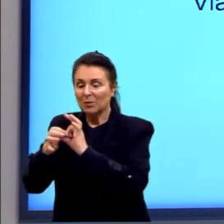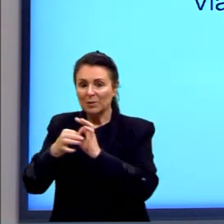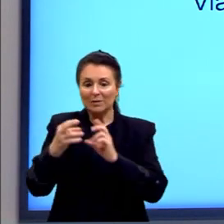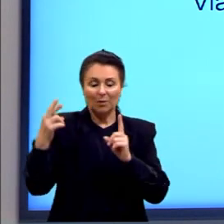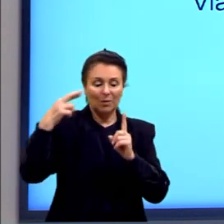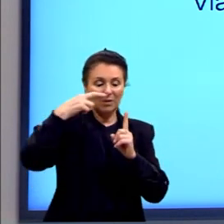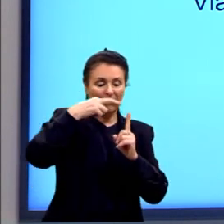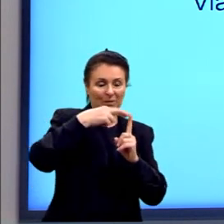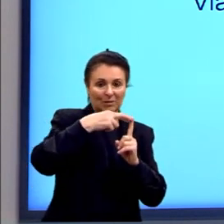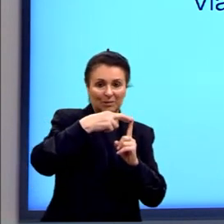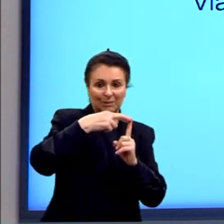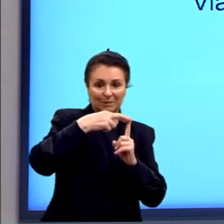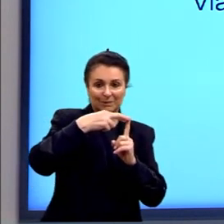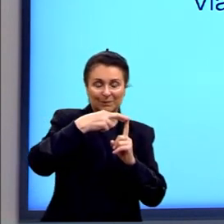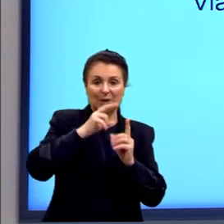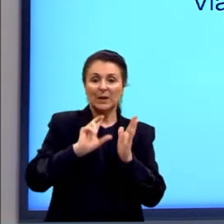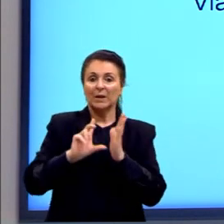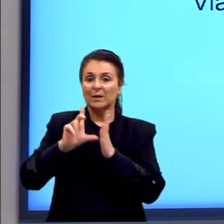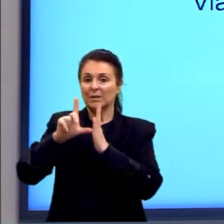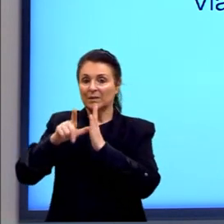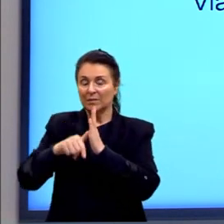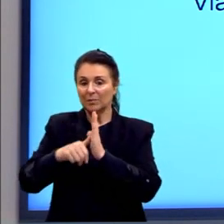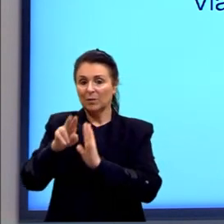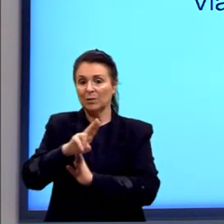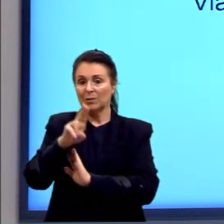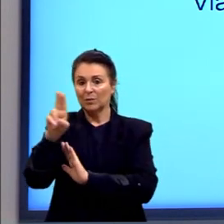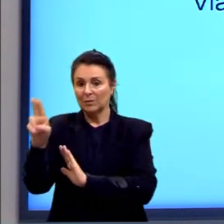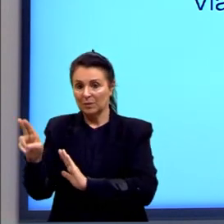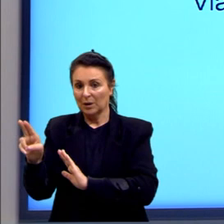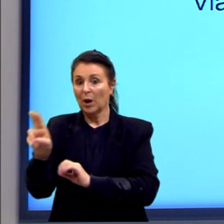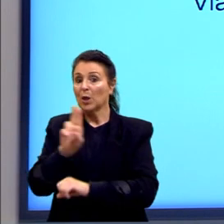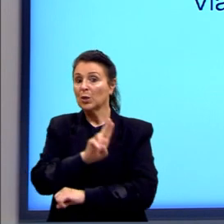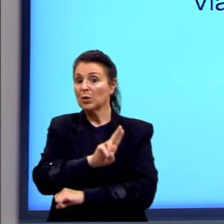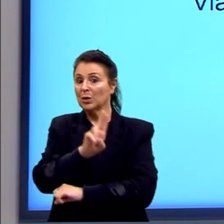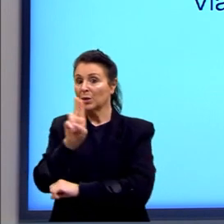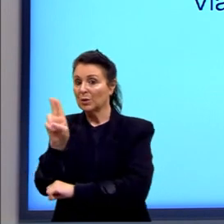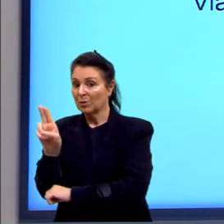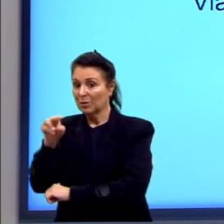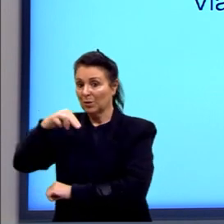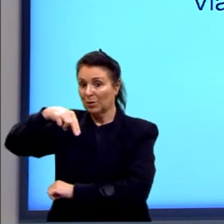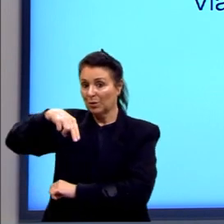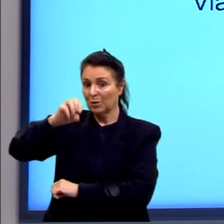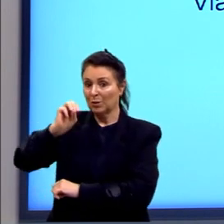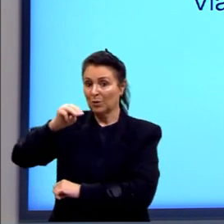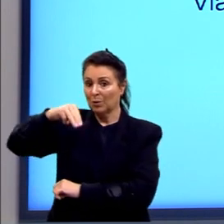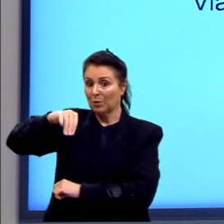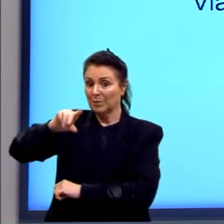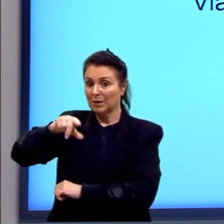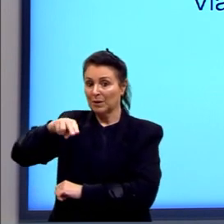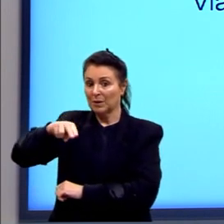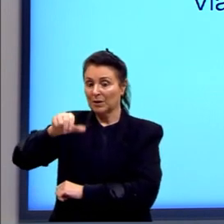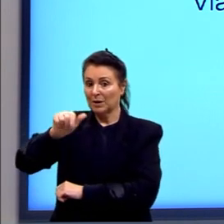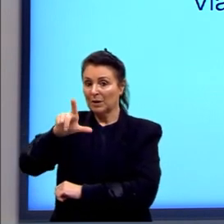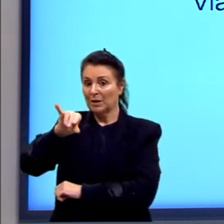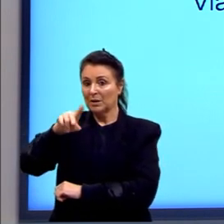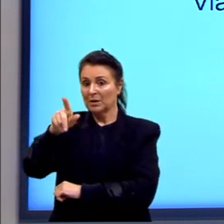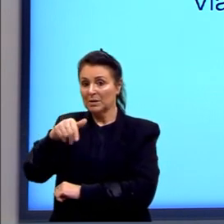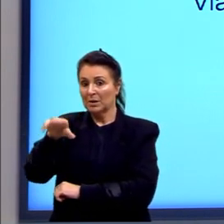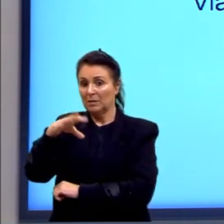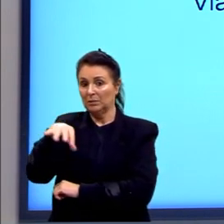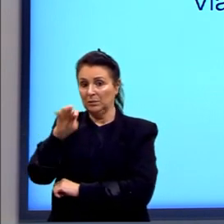Depois, o que a gente chama de nominalização. Ou seja,